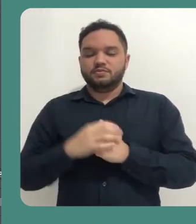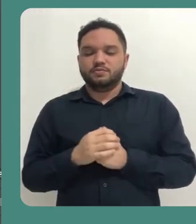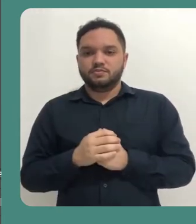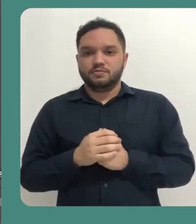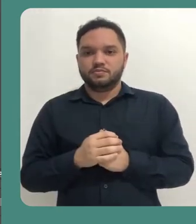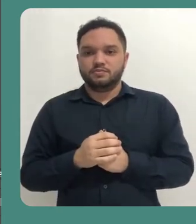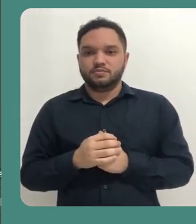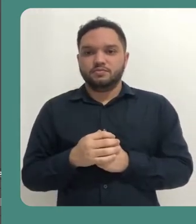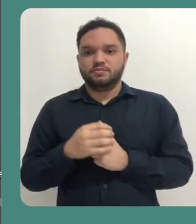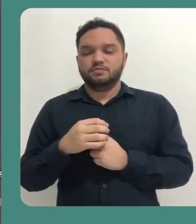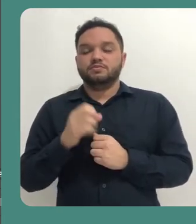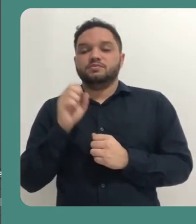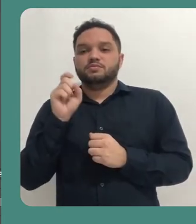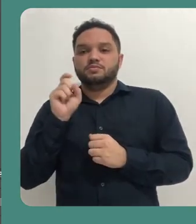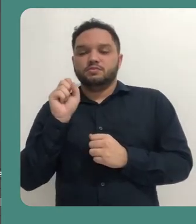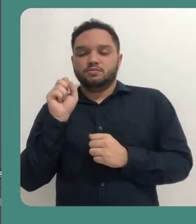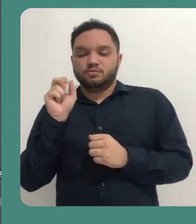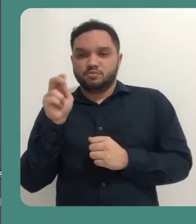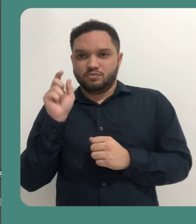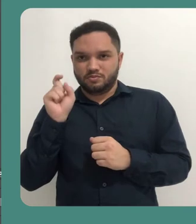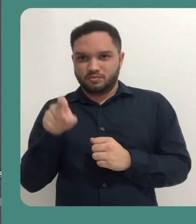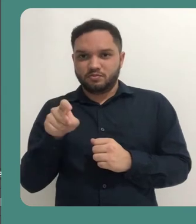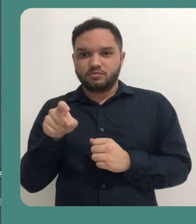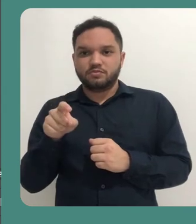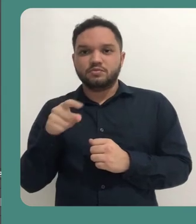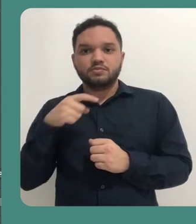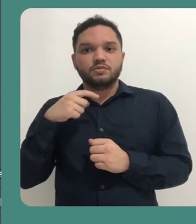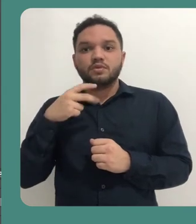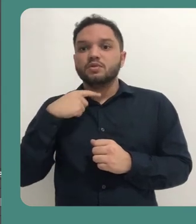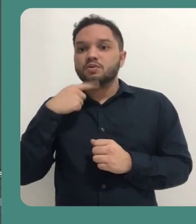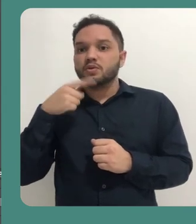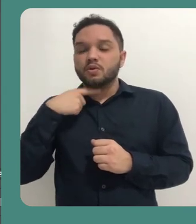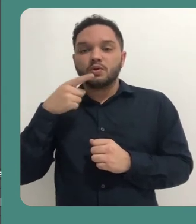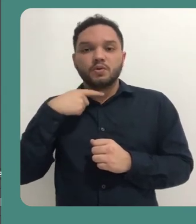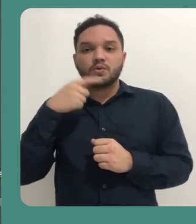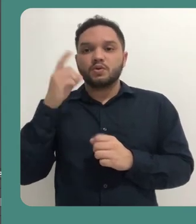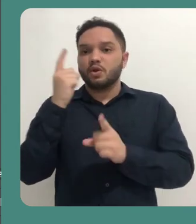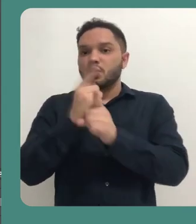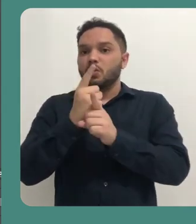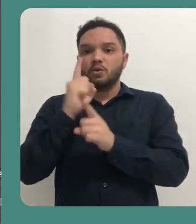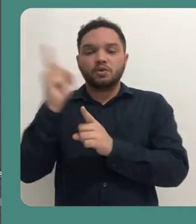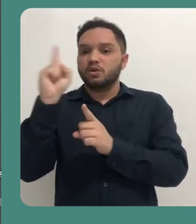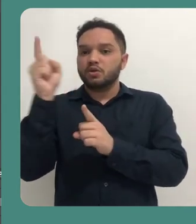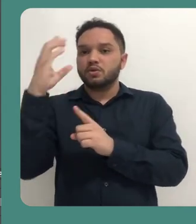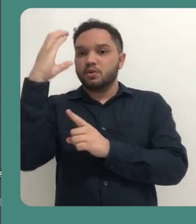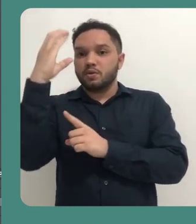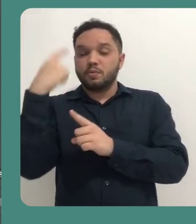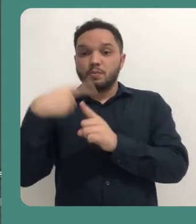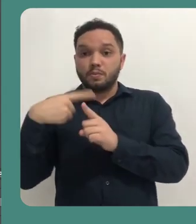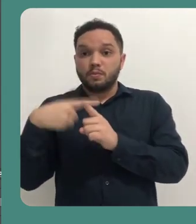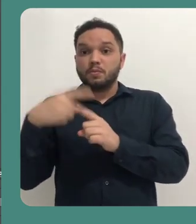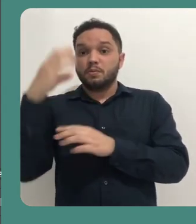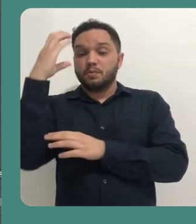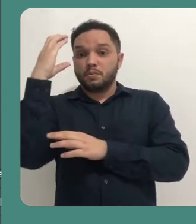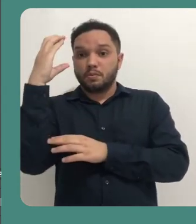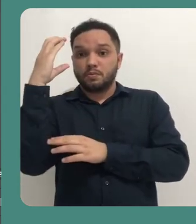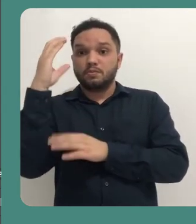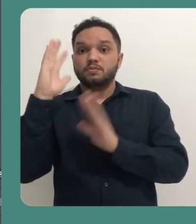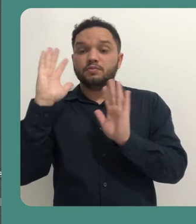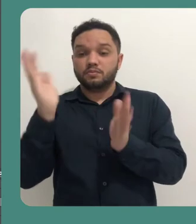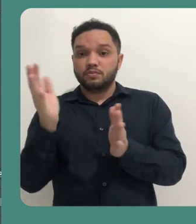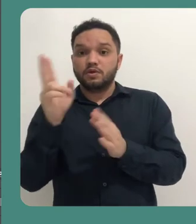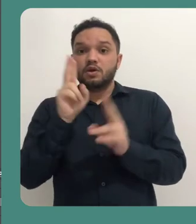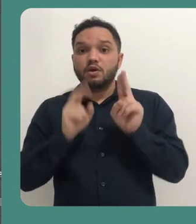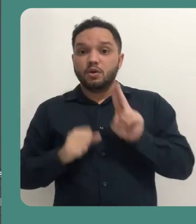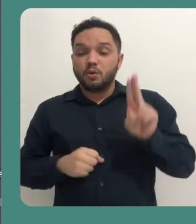e colocar uma captura de vídeo 2, ok, vejam que ele não vai reconhecer a minha webcam novamente, uma vez que a